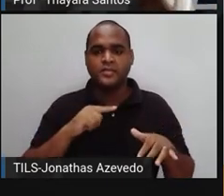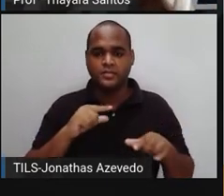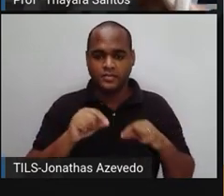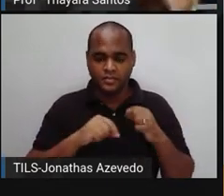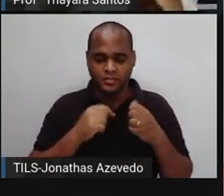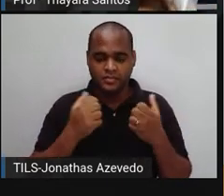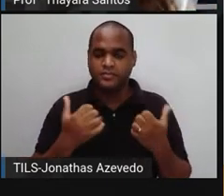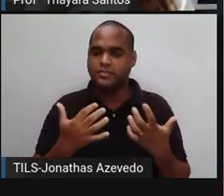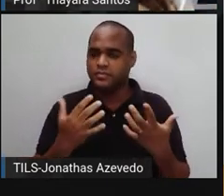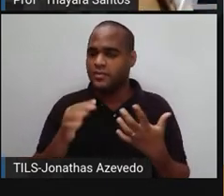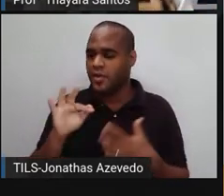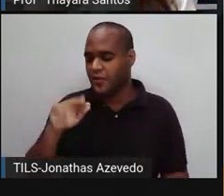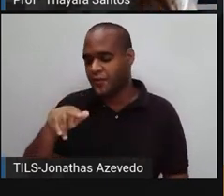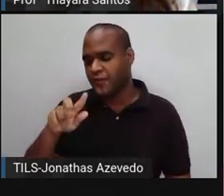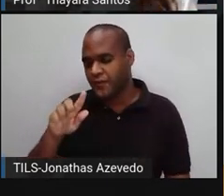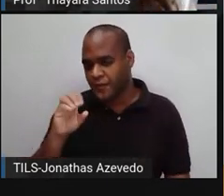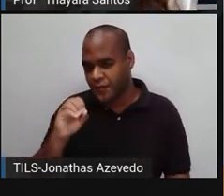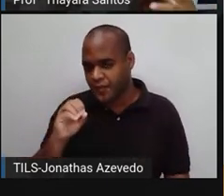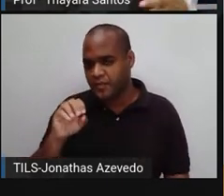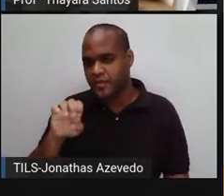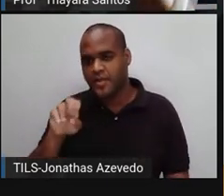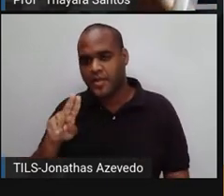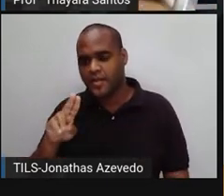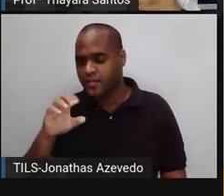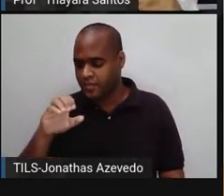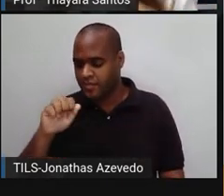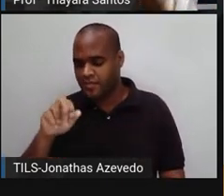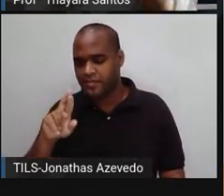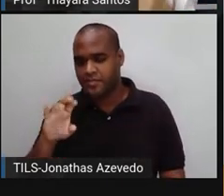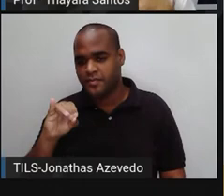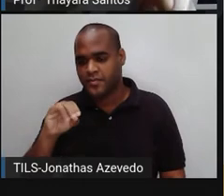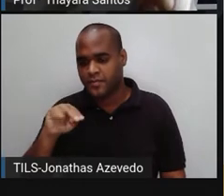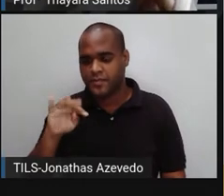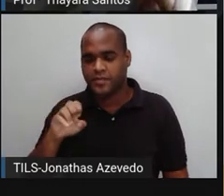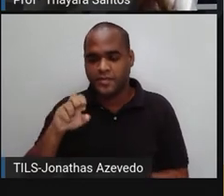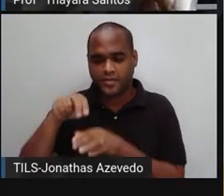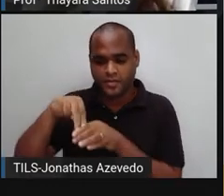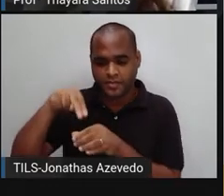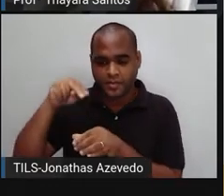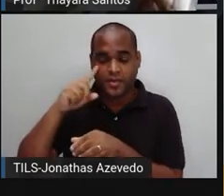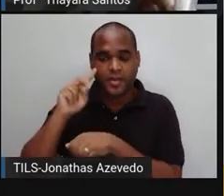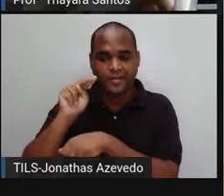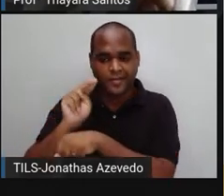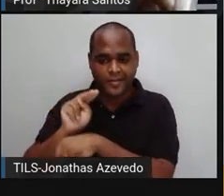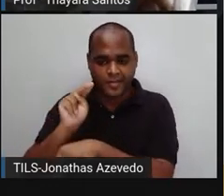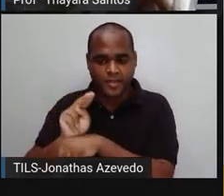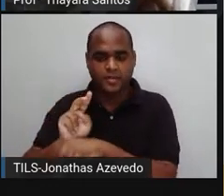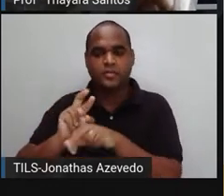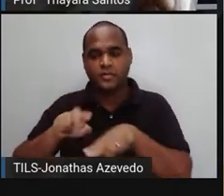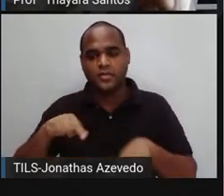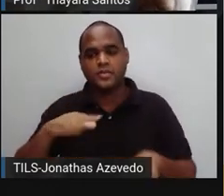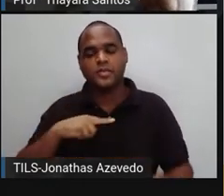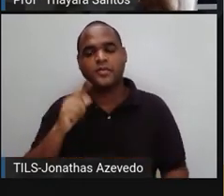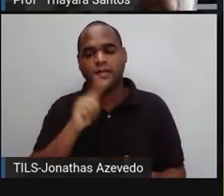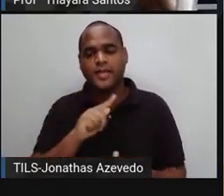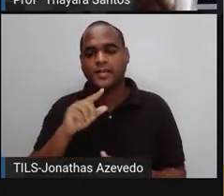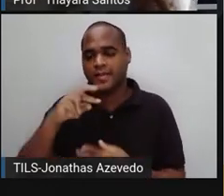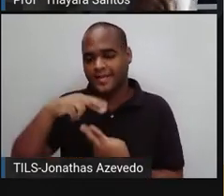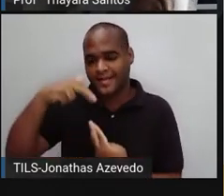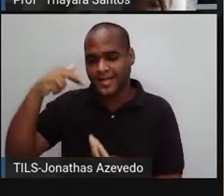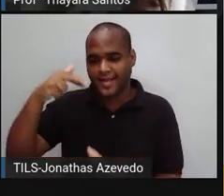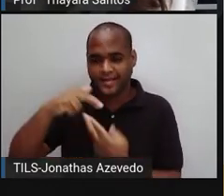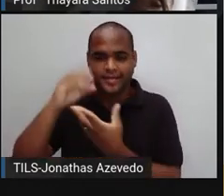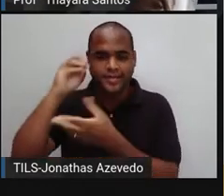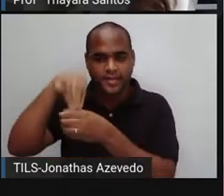dos fungos. Os fungos são eucariontes. Eles têm um núcleo que protege o material genético deles. O DNA está dentro desse